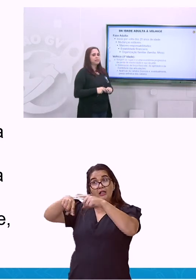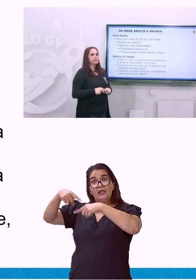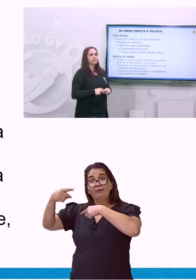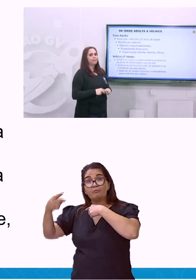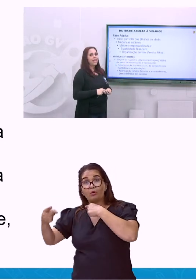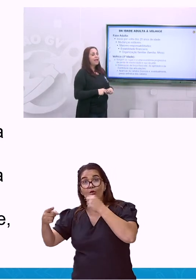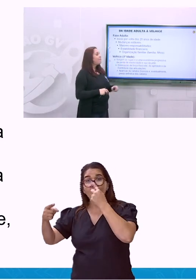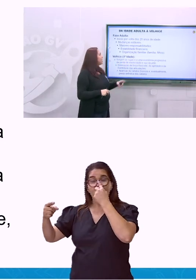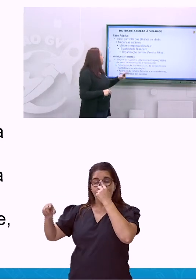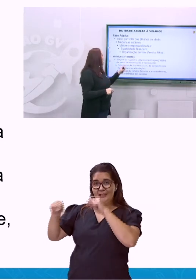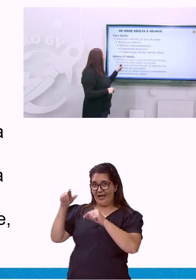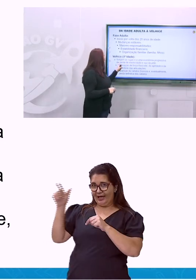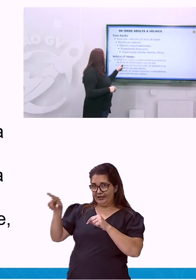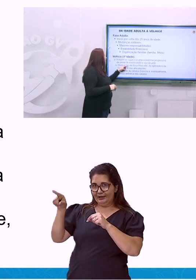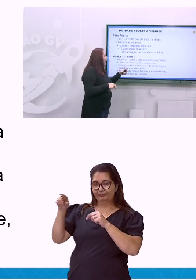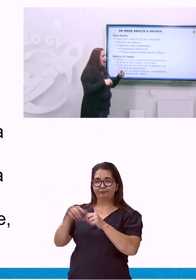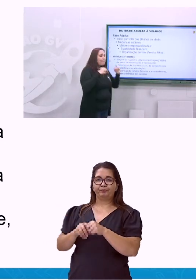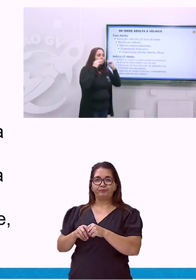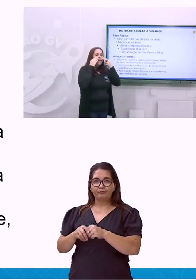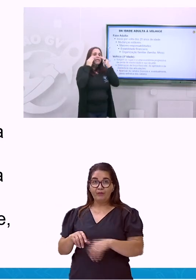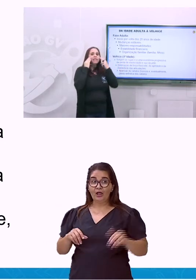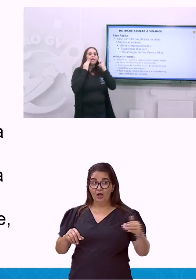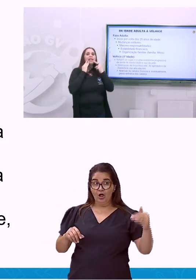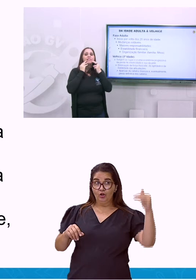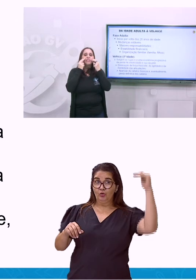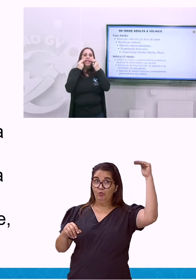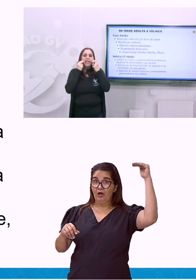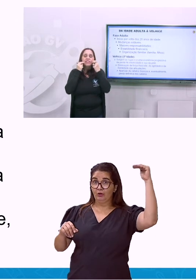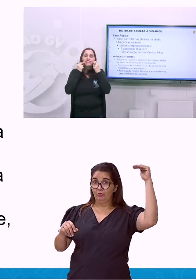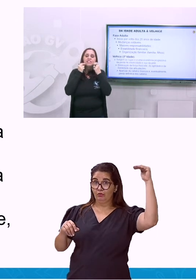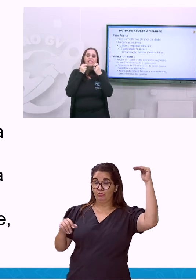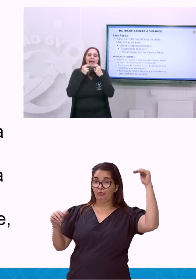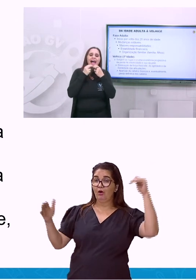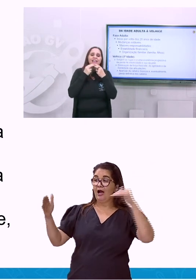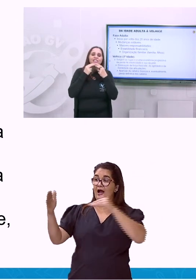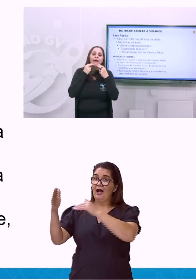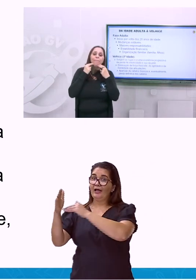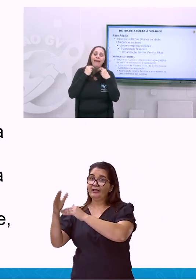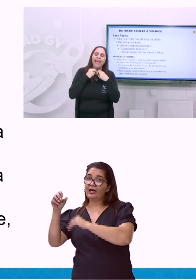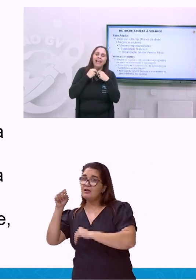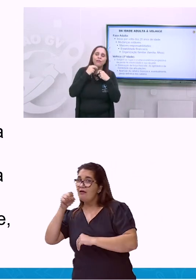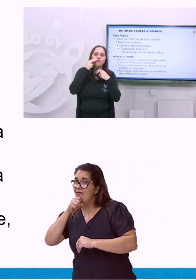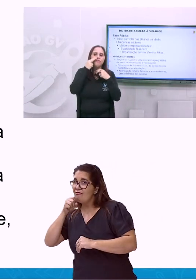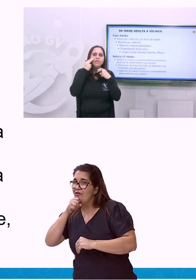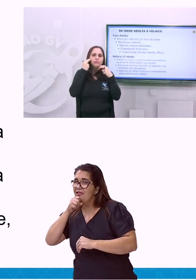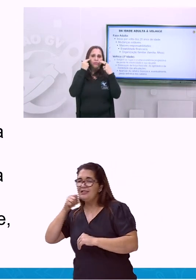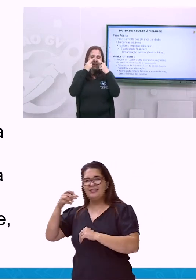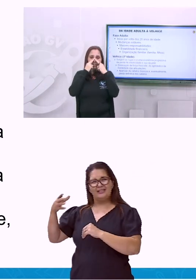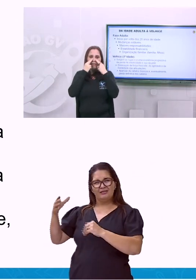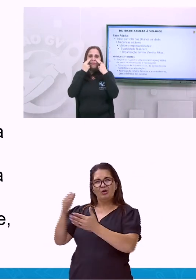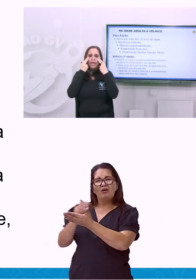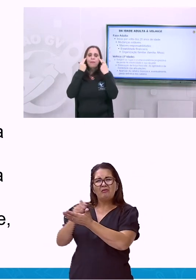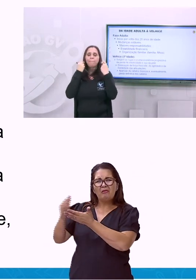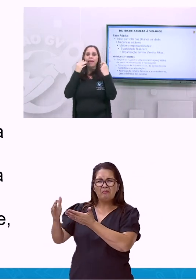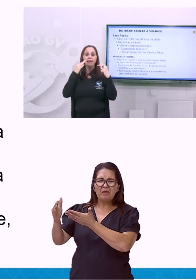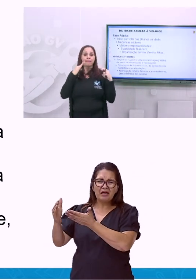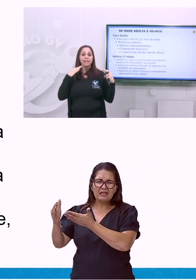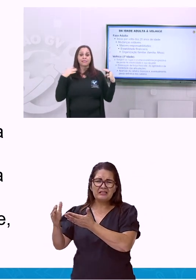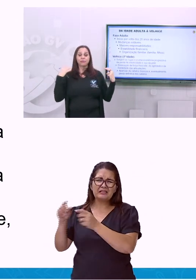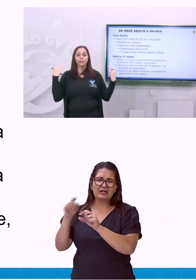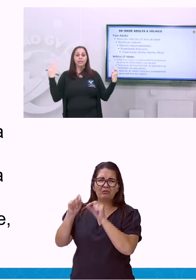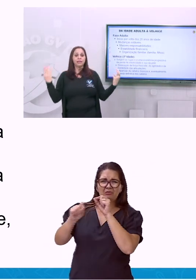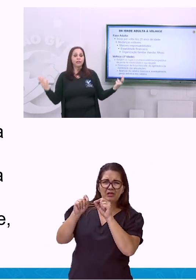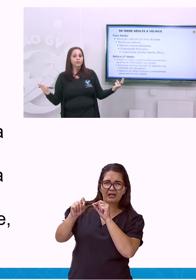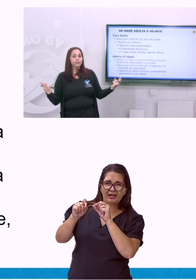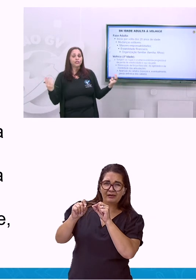rugas, vai ter a perda da elasticidade da pele, visco, né? Já não é uma pele